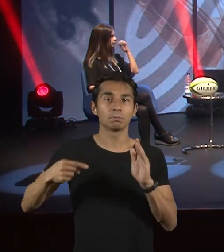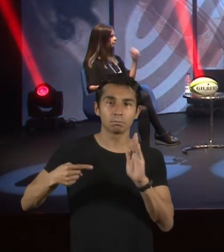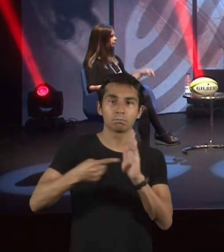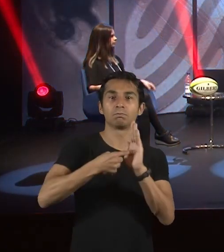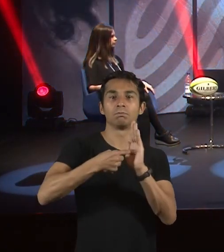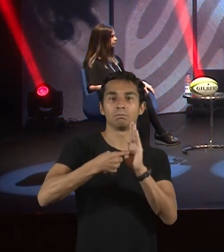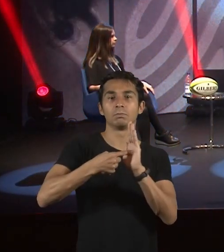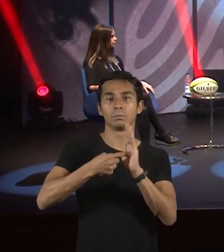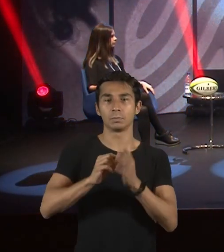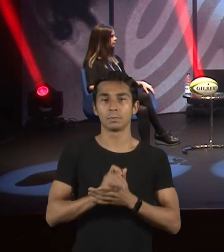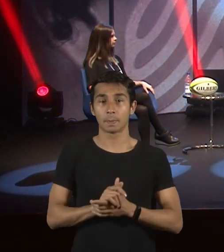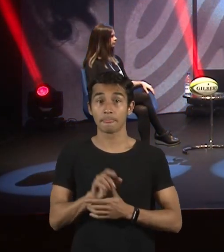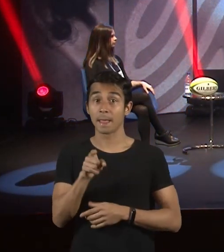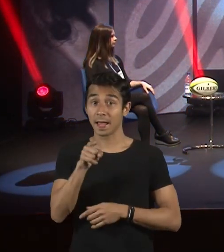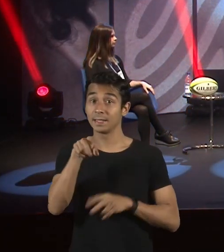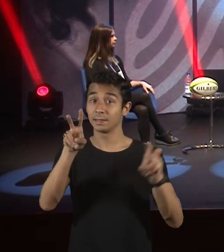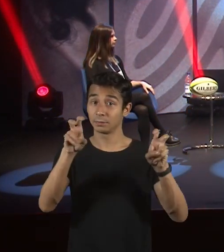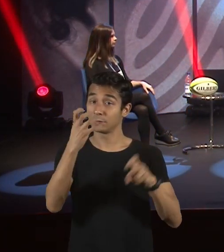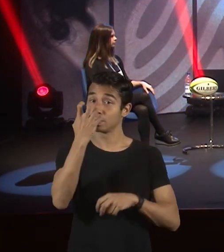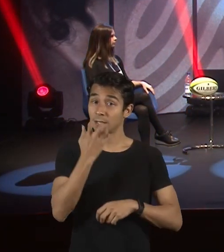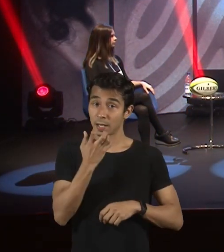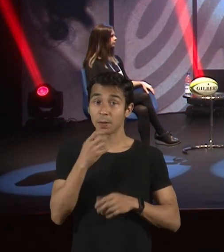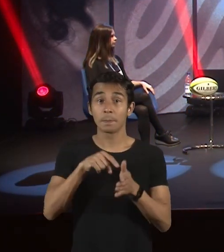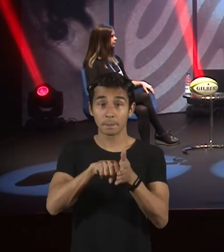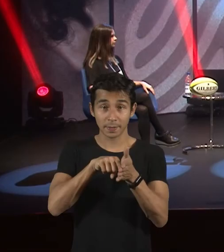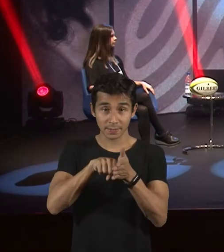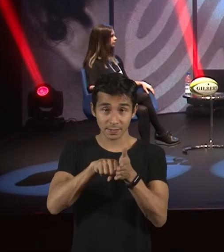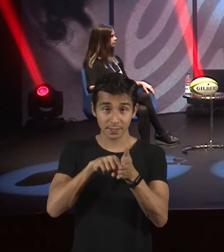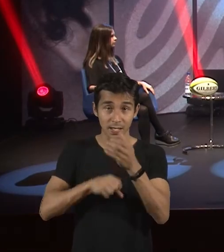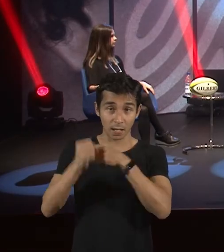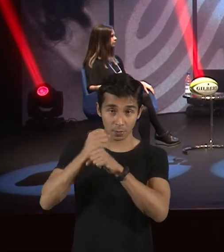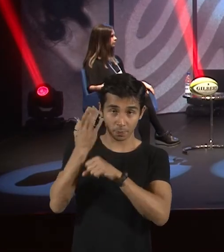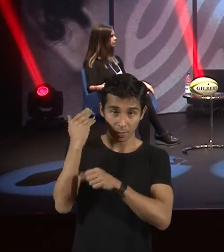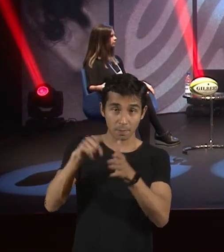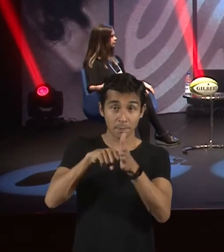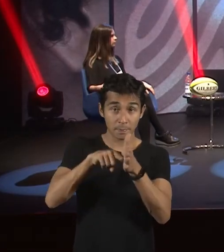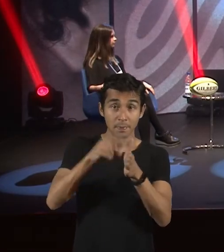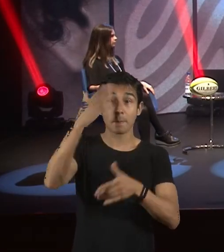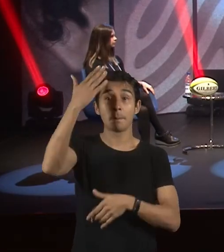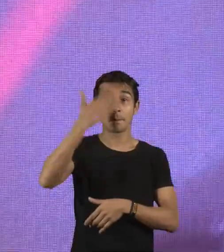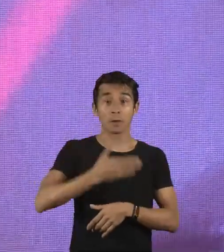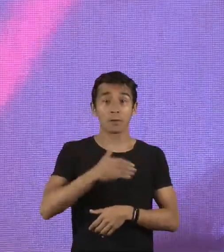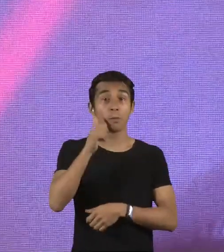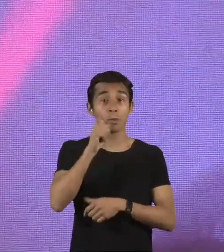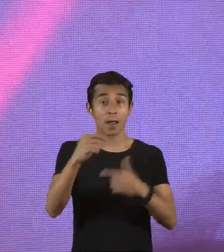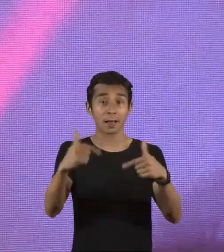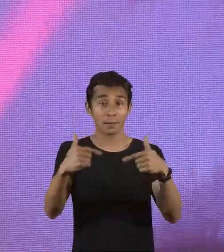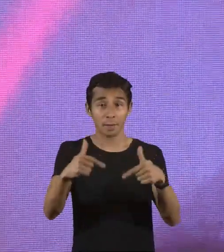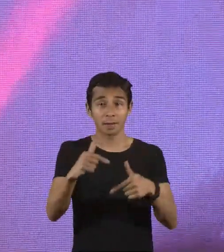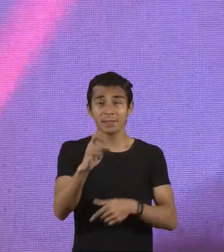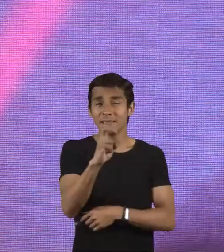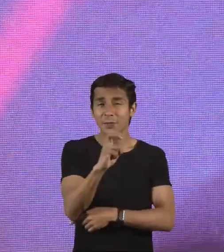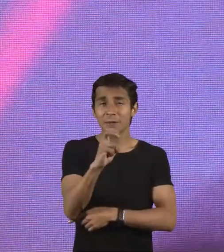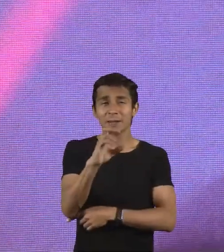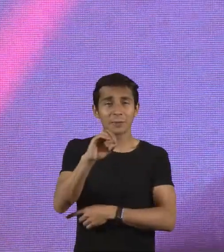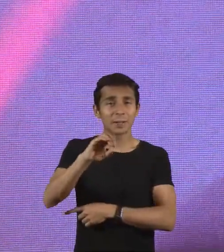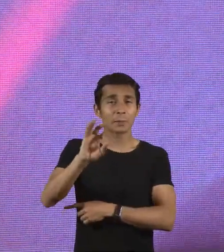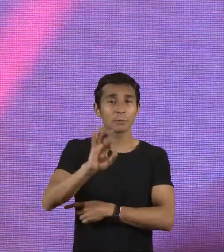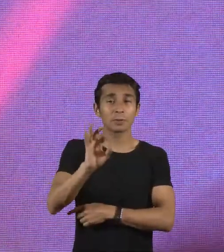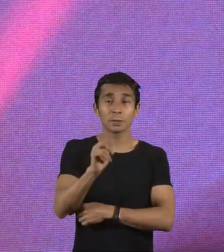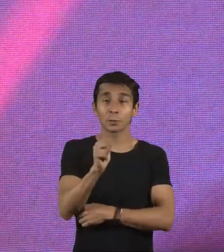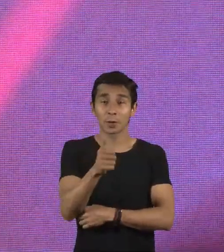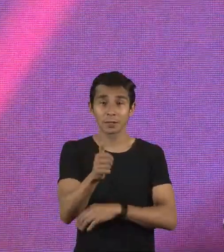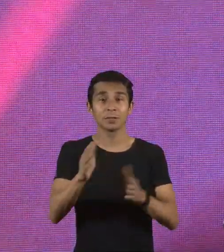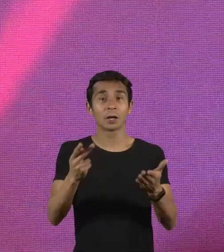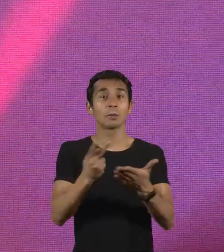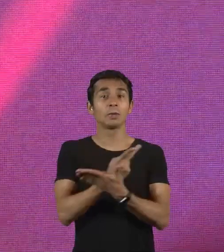fez no ano passado mostra que quase 50% das mulheres que trabalham já sofreram algum episódio de assédio